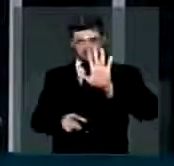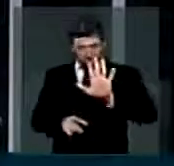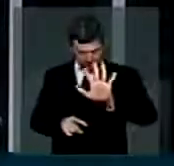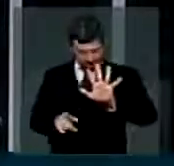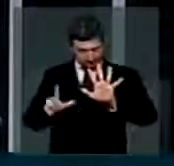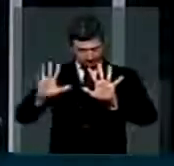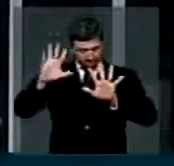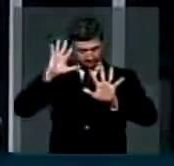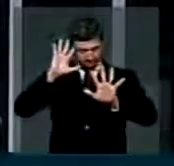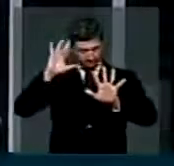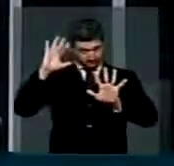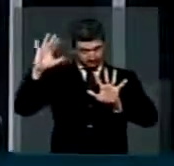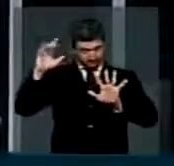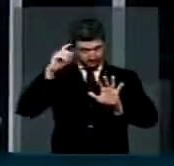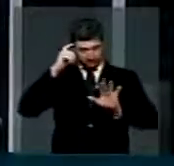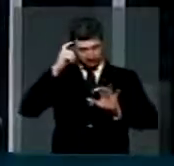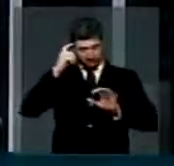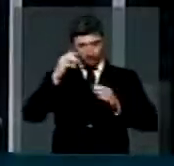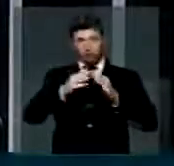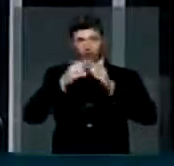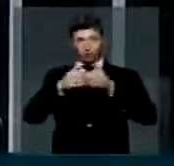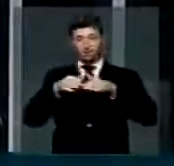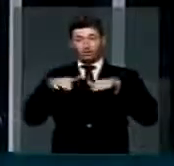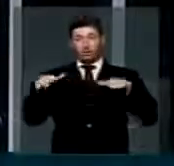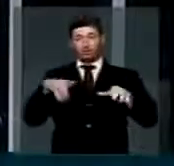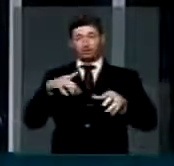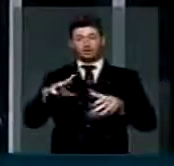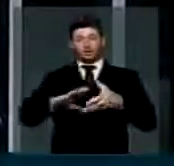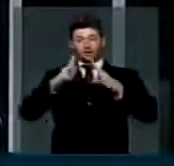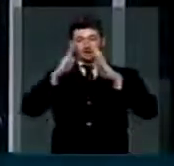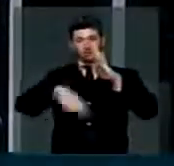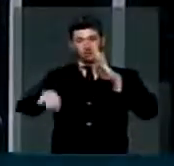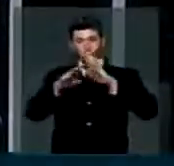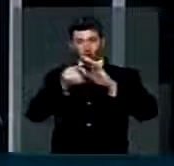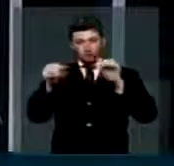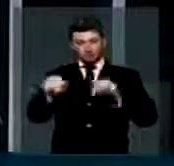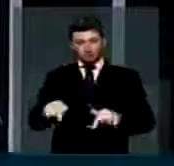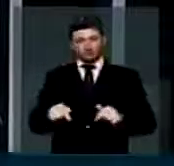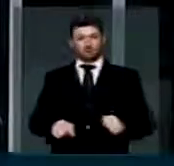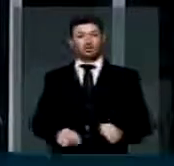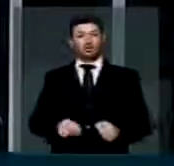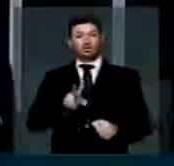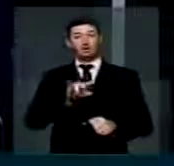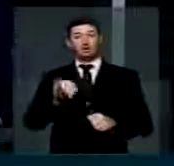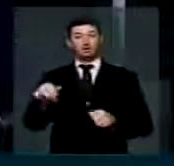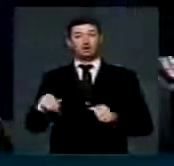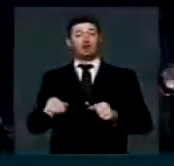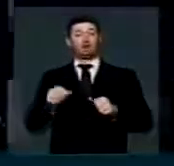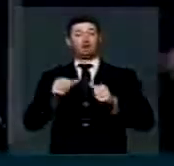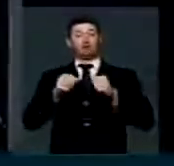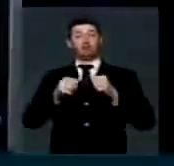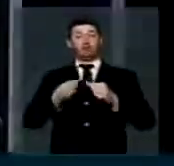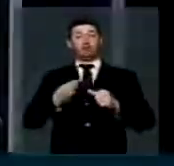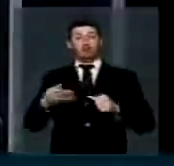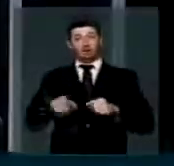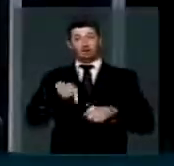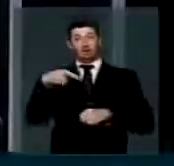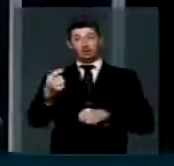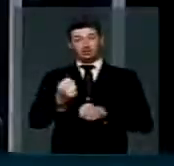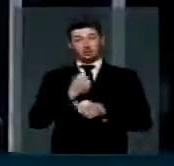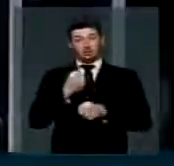como a região portuária que está sendo revitalizada ficará após a